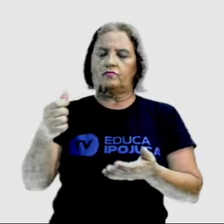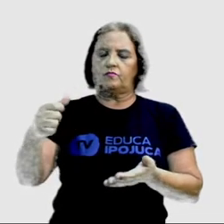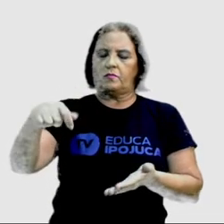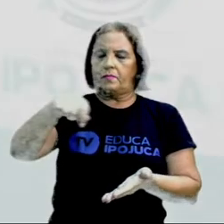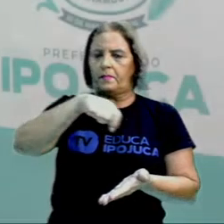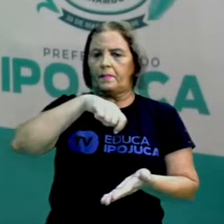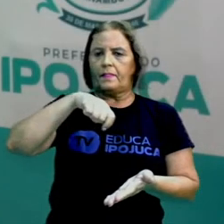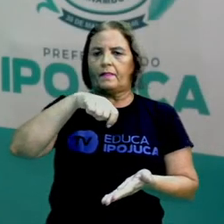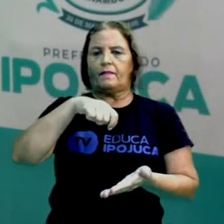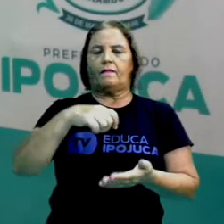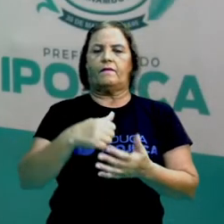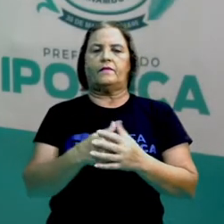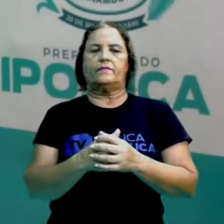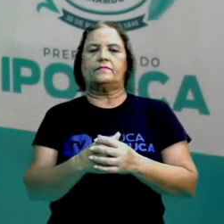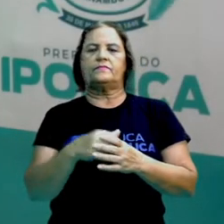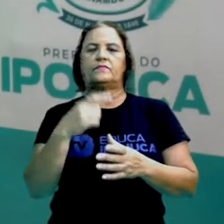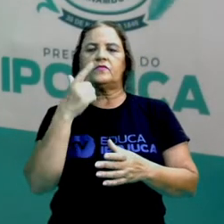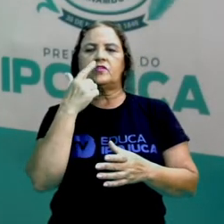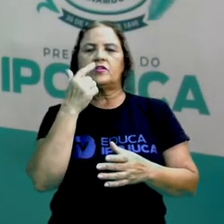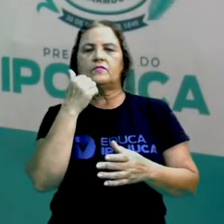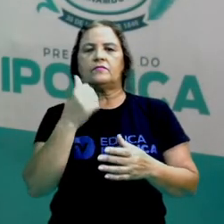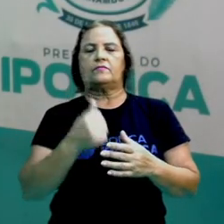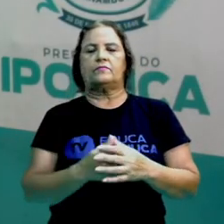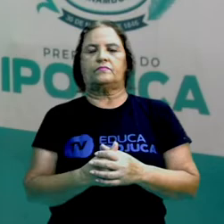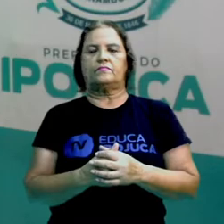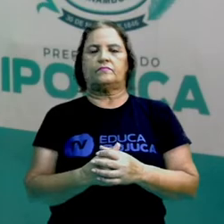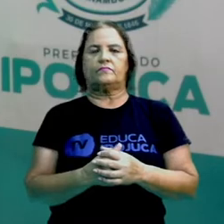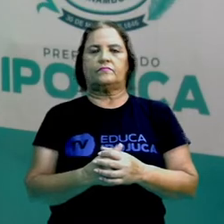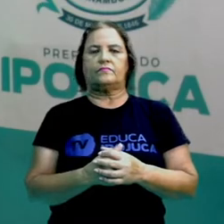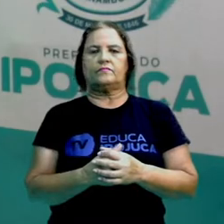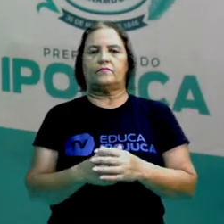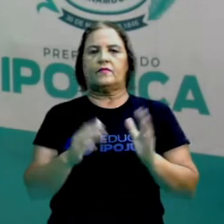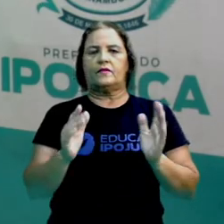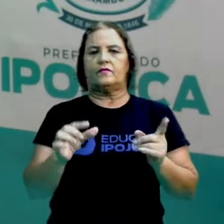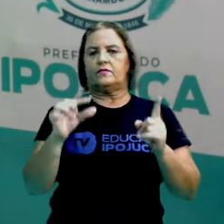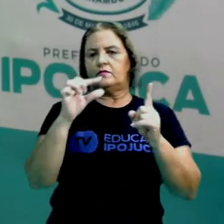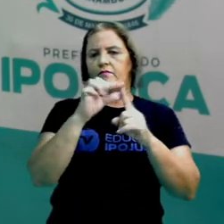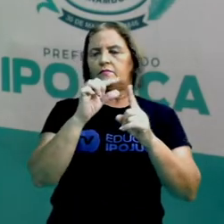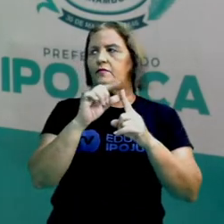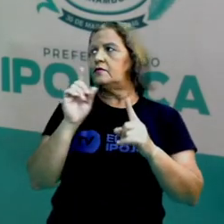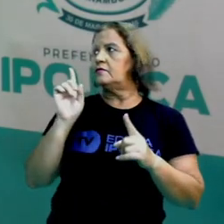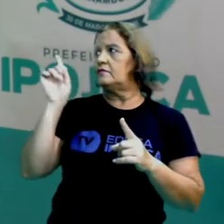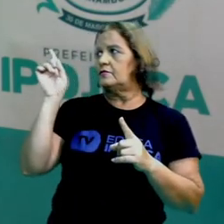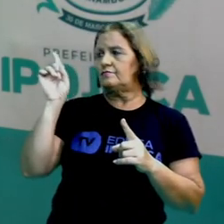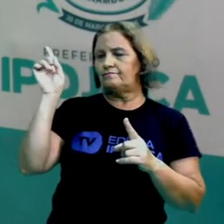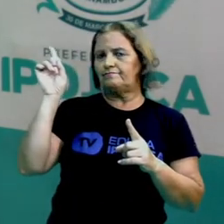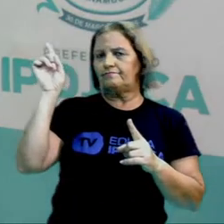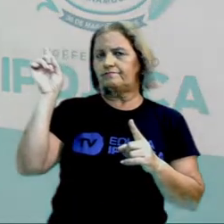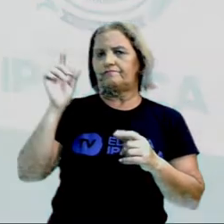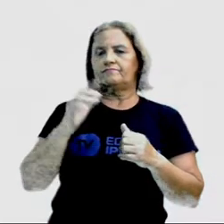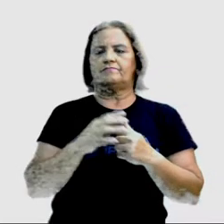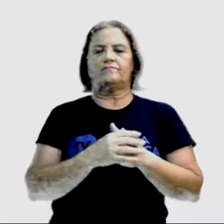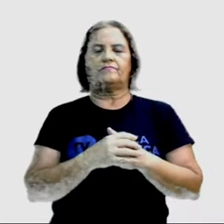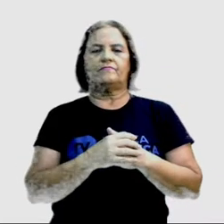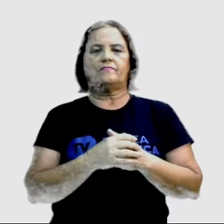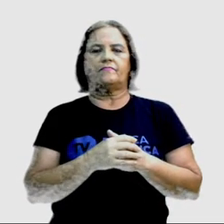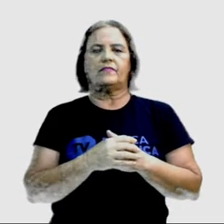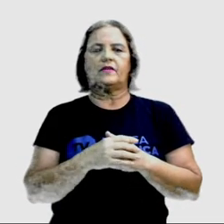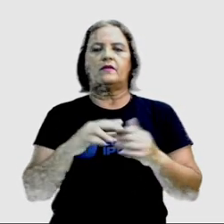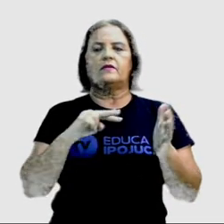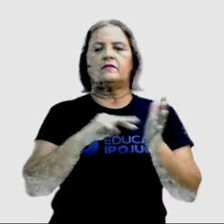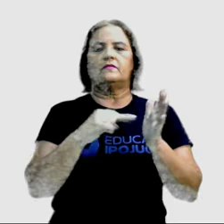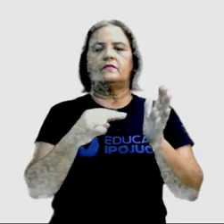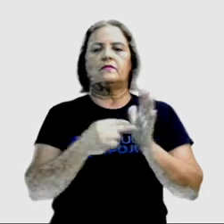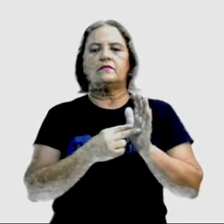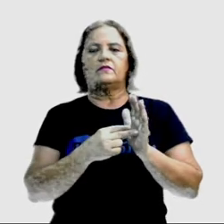Case. Vamos para a palavra case. Nós temos aqui o significado de case como caso e também como o